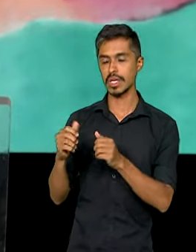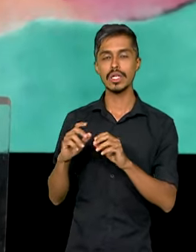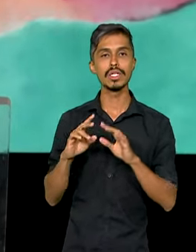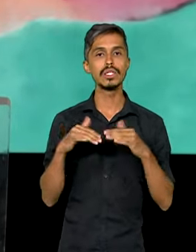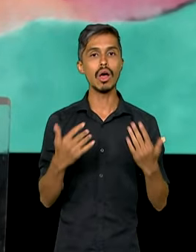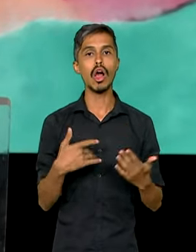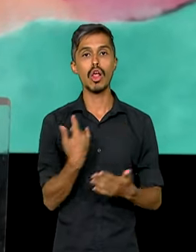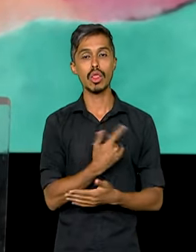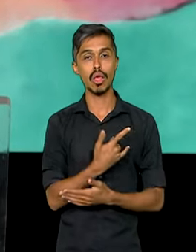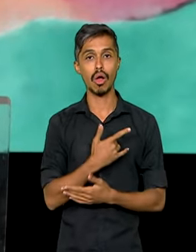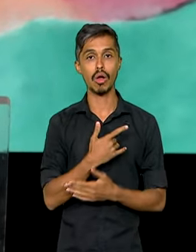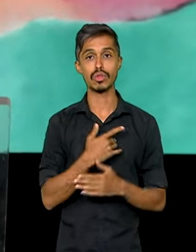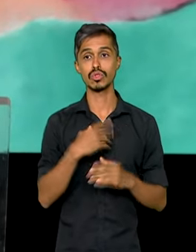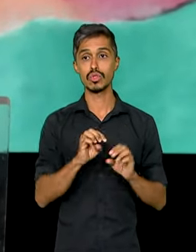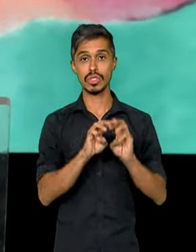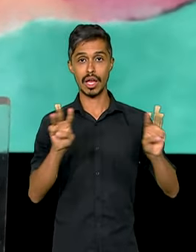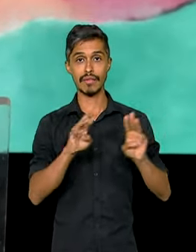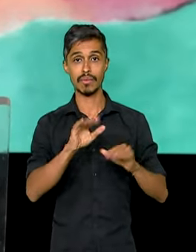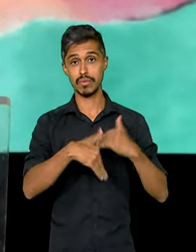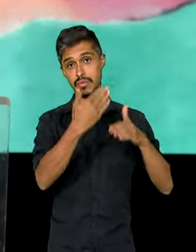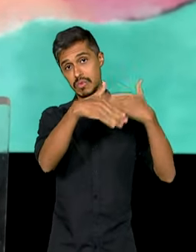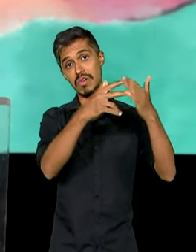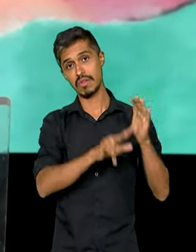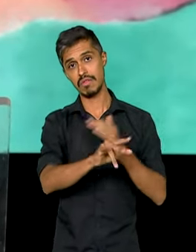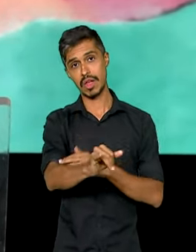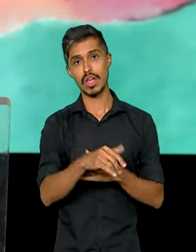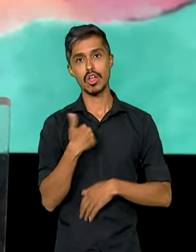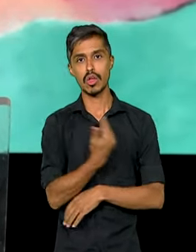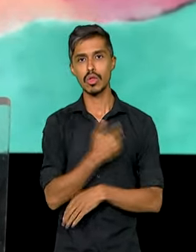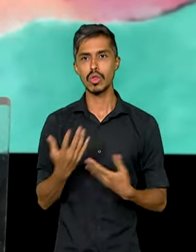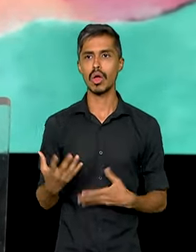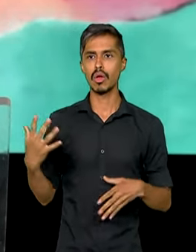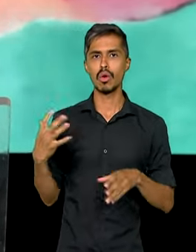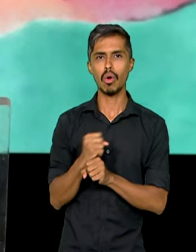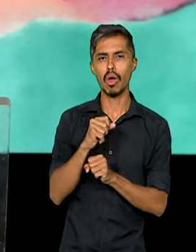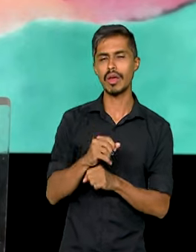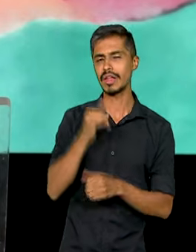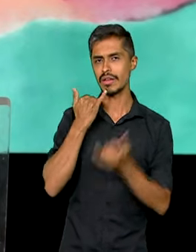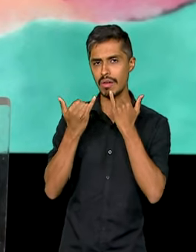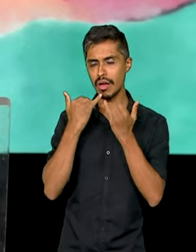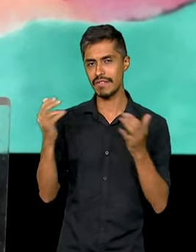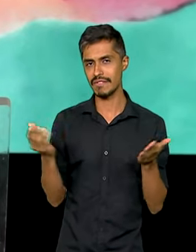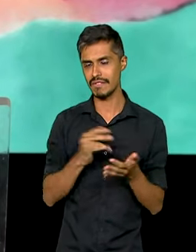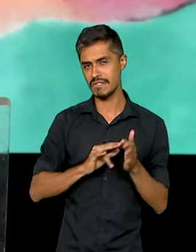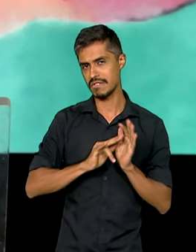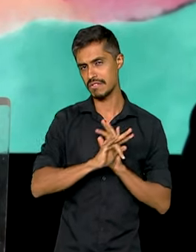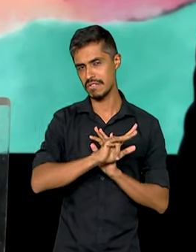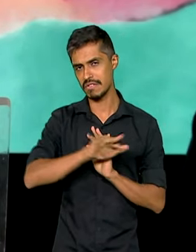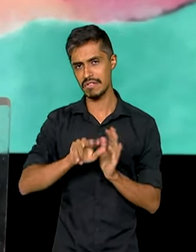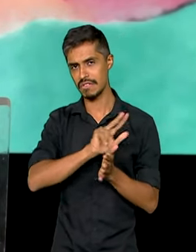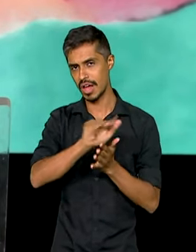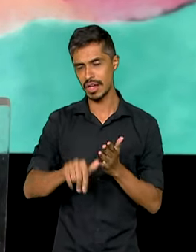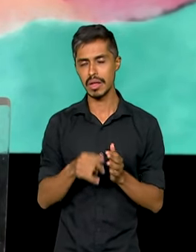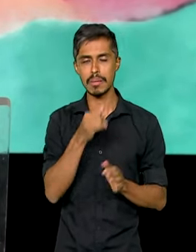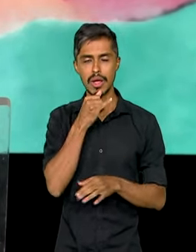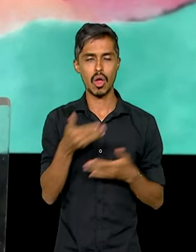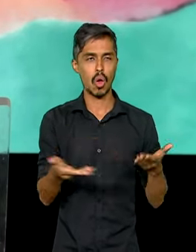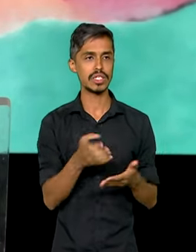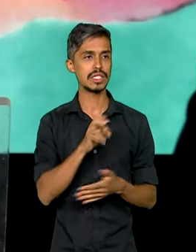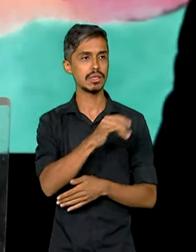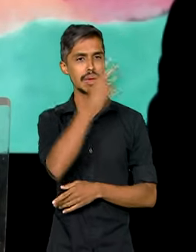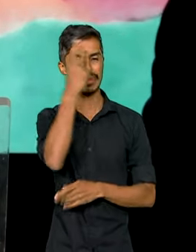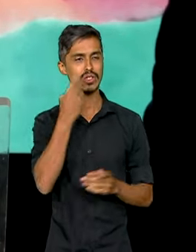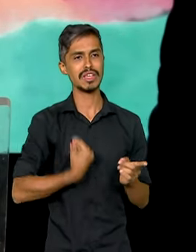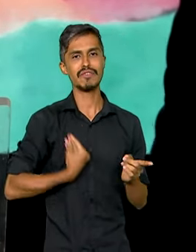O site será evolutivo, ou seja, nós estamos lançando ele com um conjunto de informações. Hoje, por exemplo, se uma pessoa que